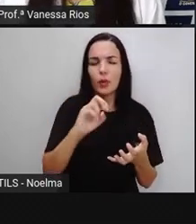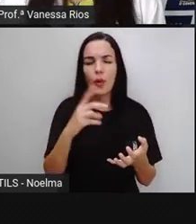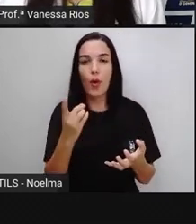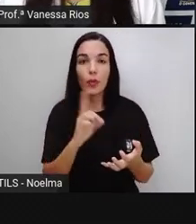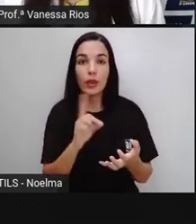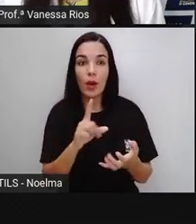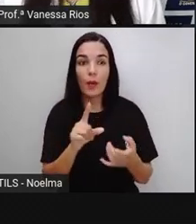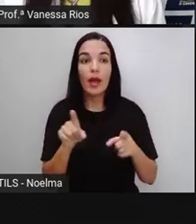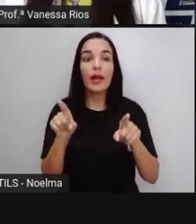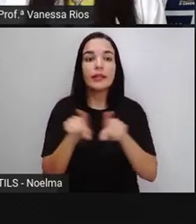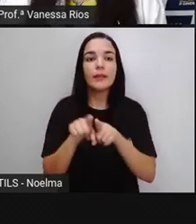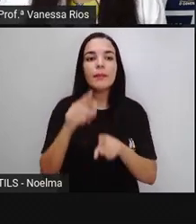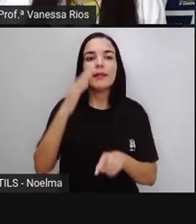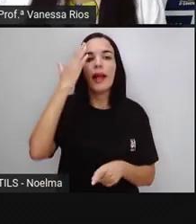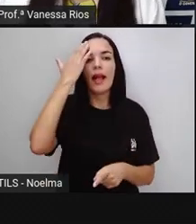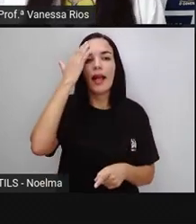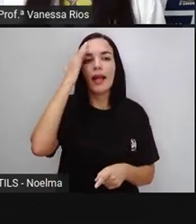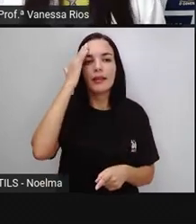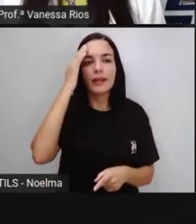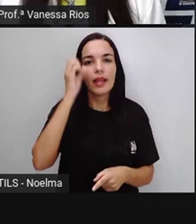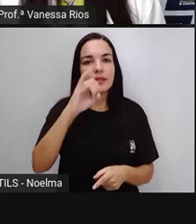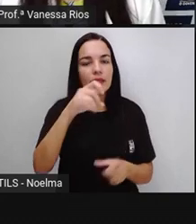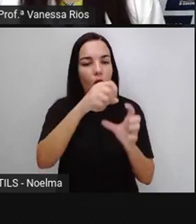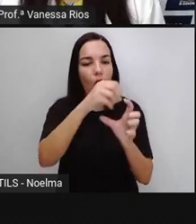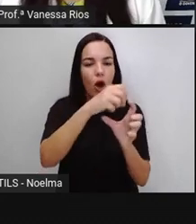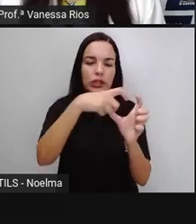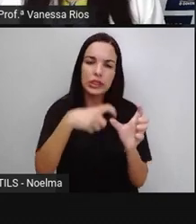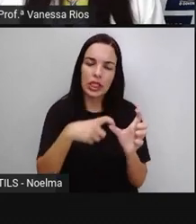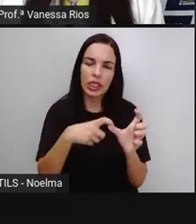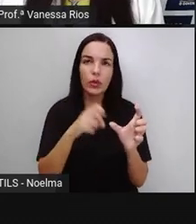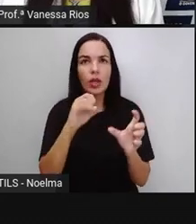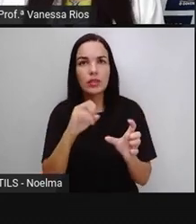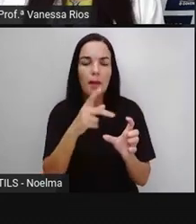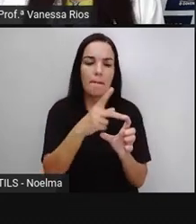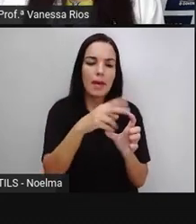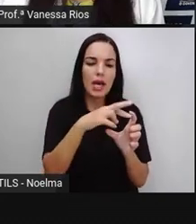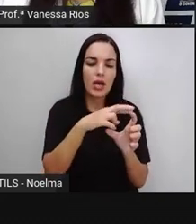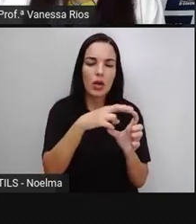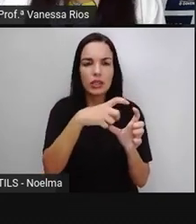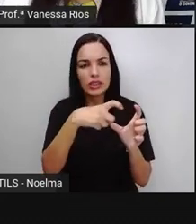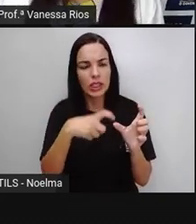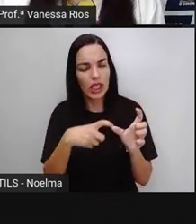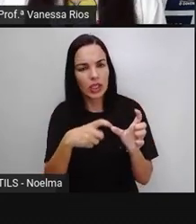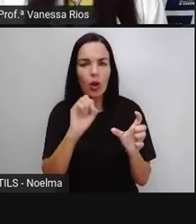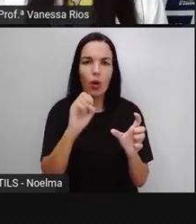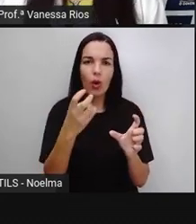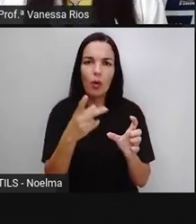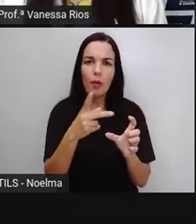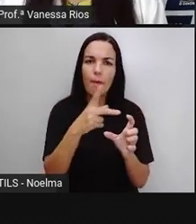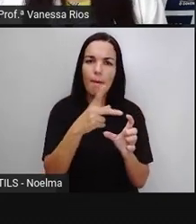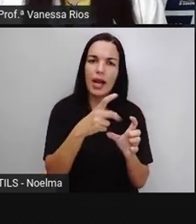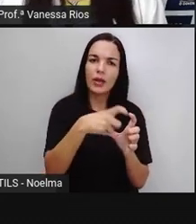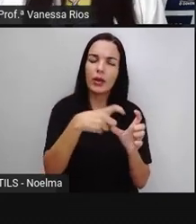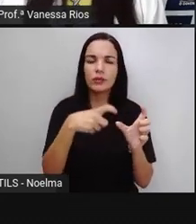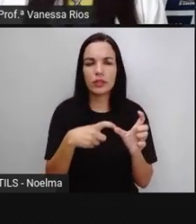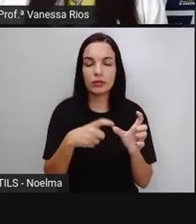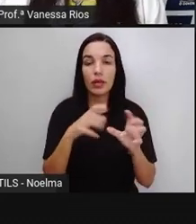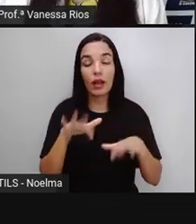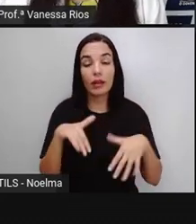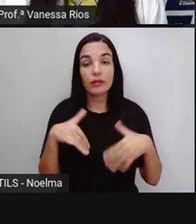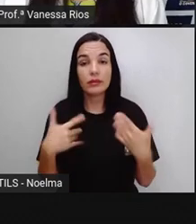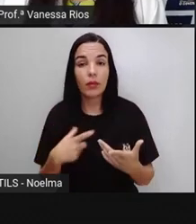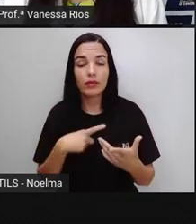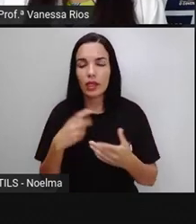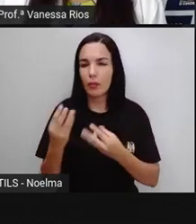Entender também se essa palavra é um oxítona, é uma paroxítona, é uma pró-paroxítona. Diante de todas essas